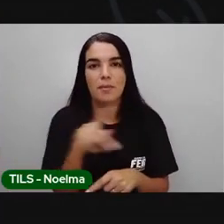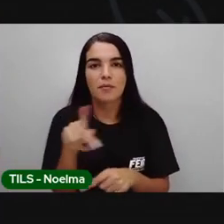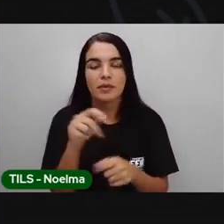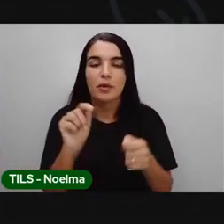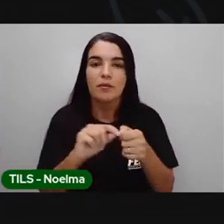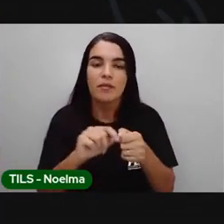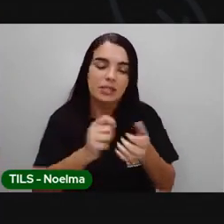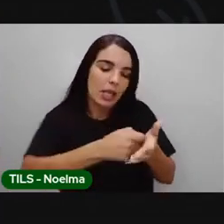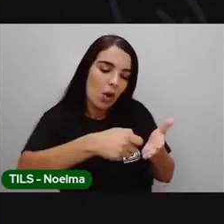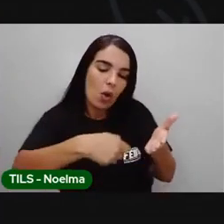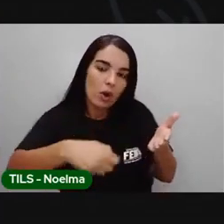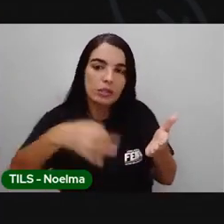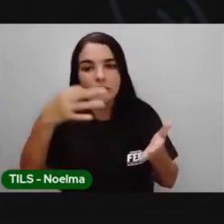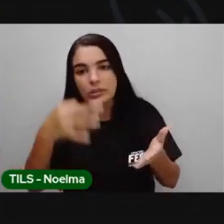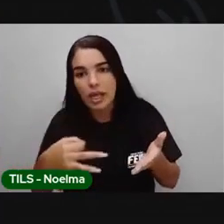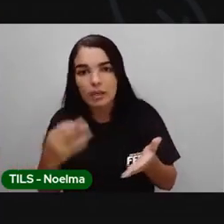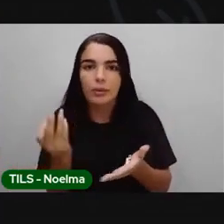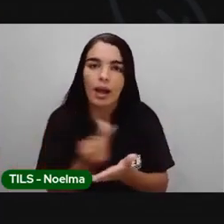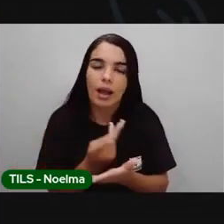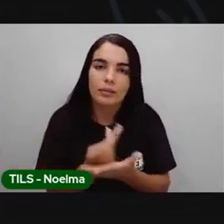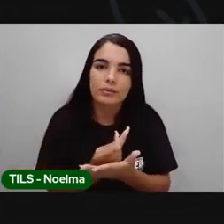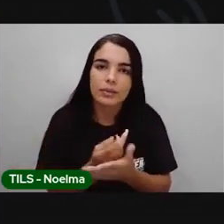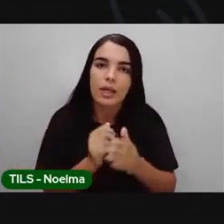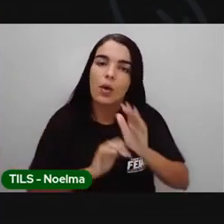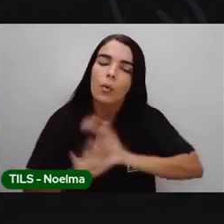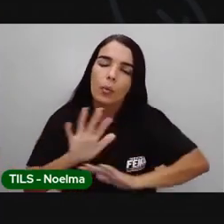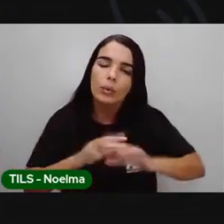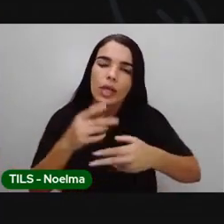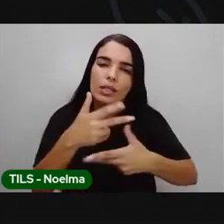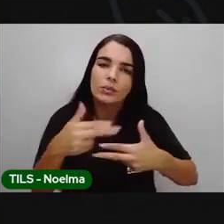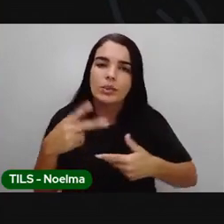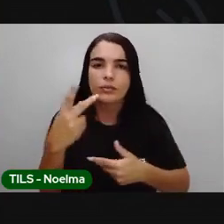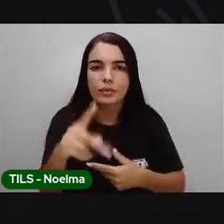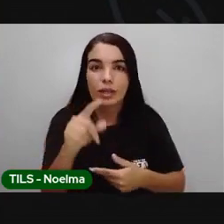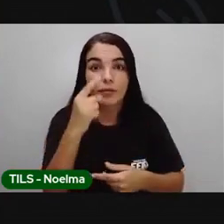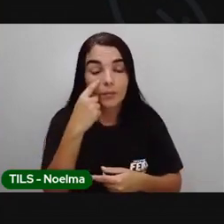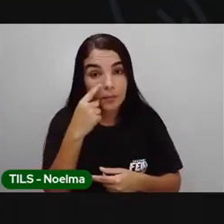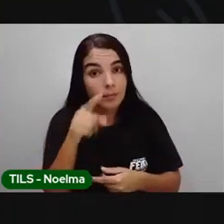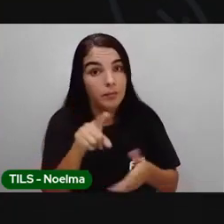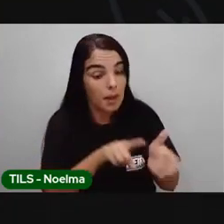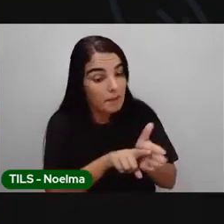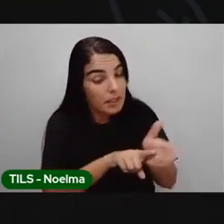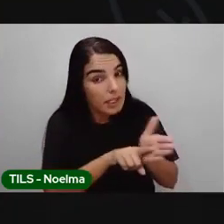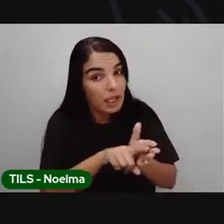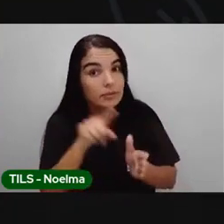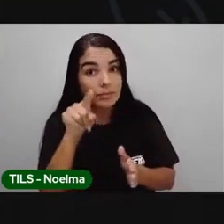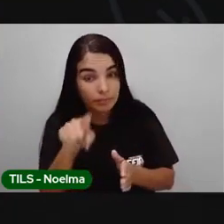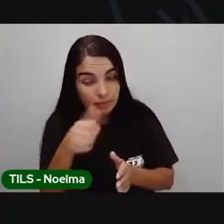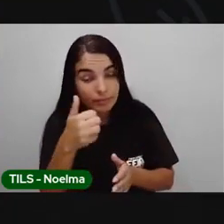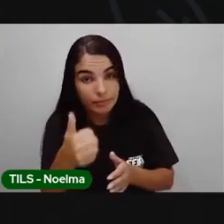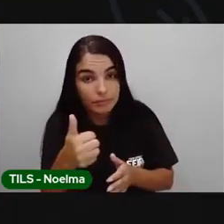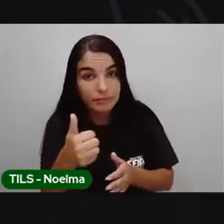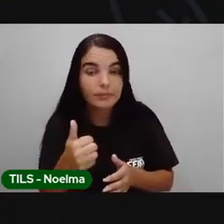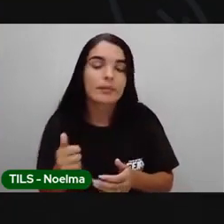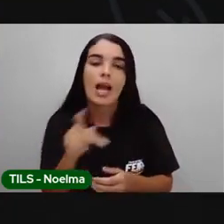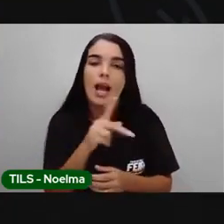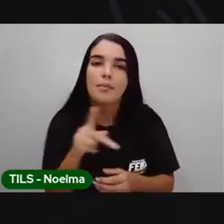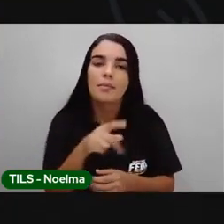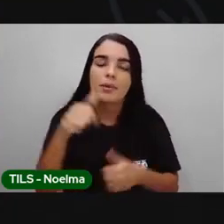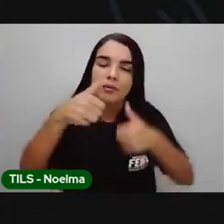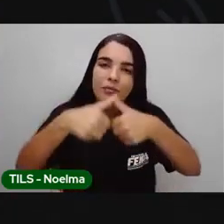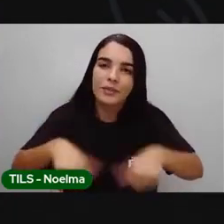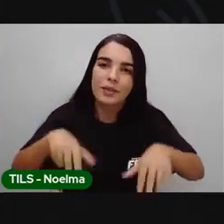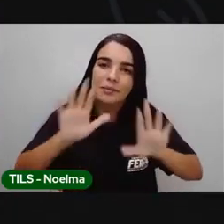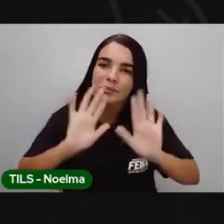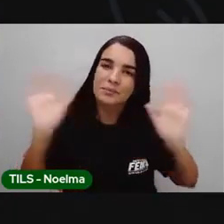façam a correção. Cuidem do seu material, gente. Vocês vão ser avaliados com ele, certo? A prova é ficando por